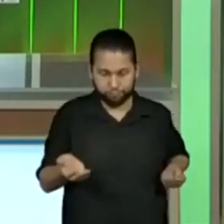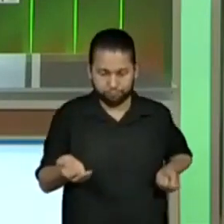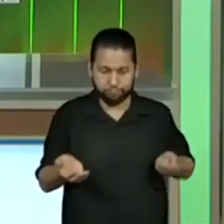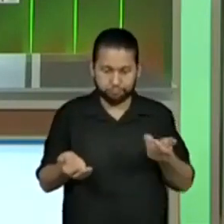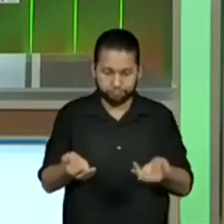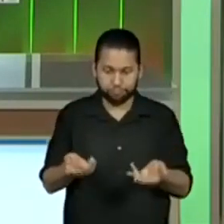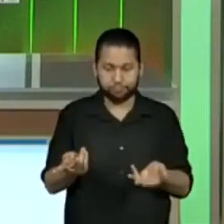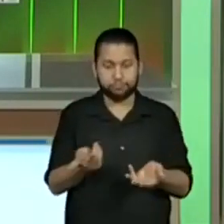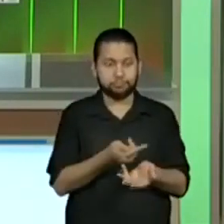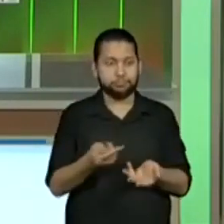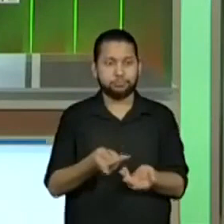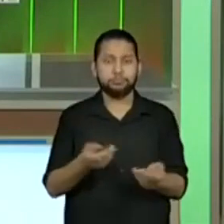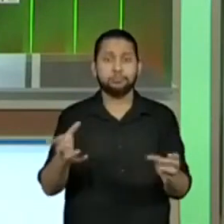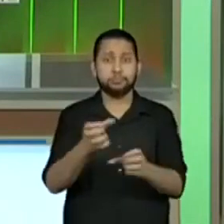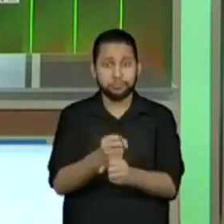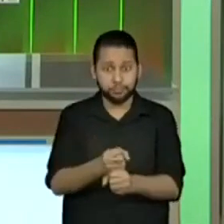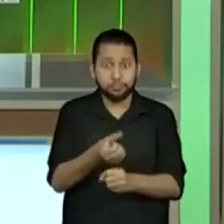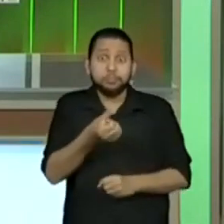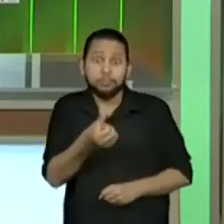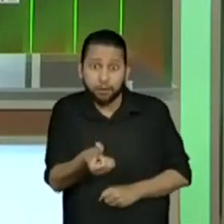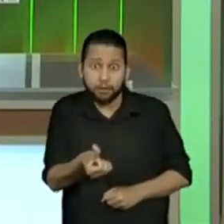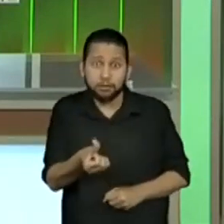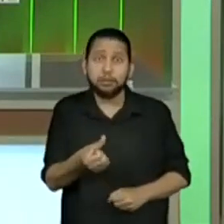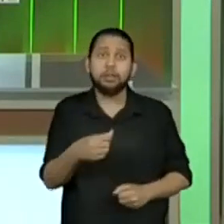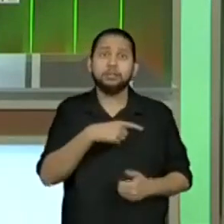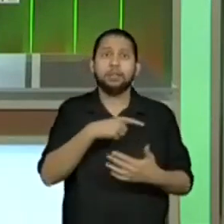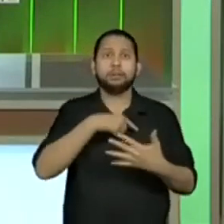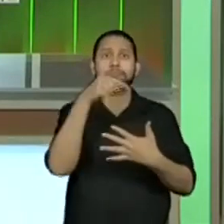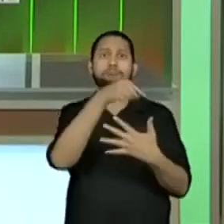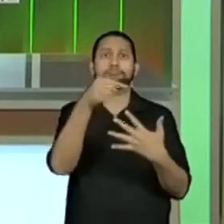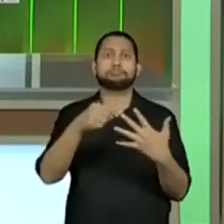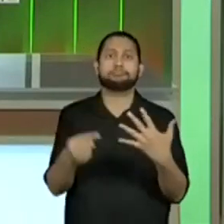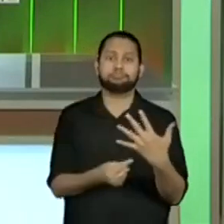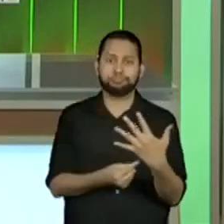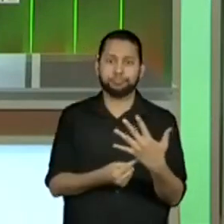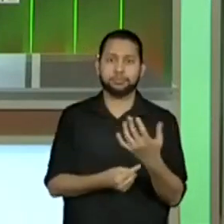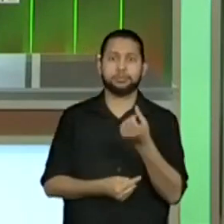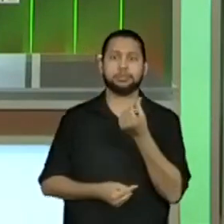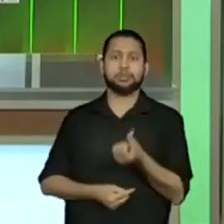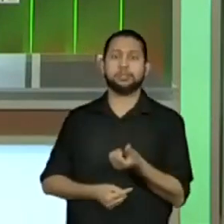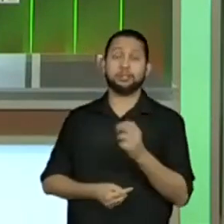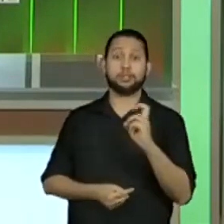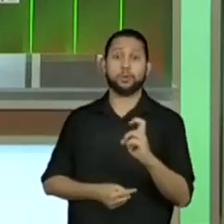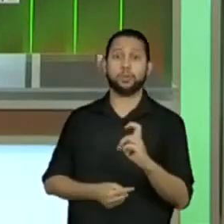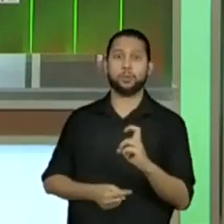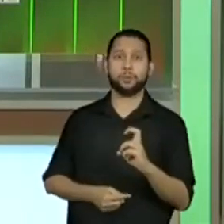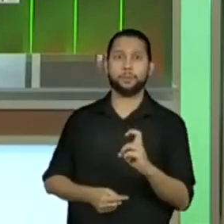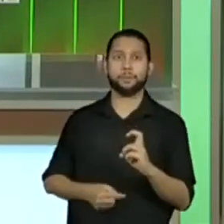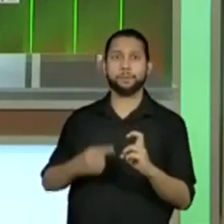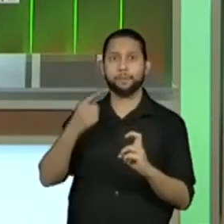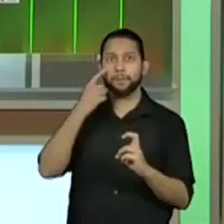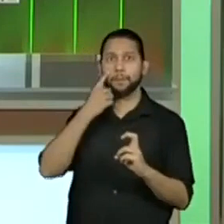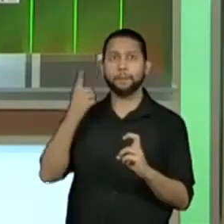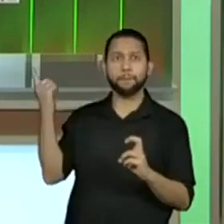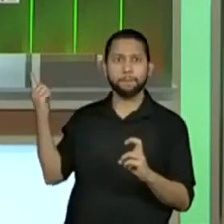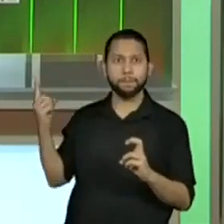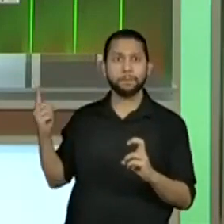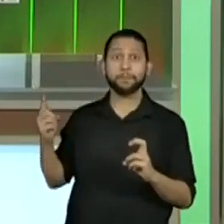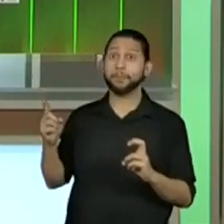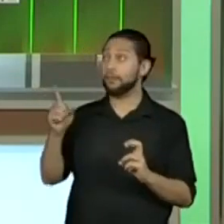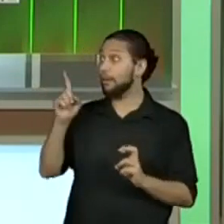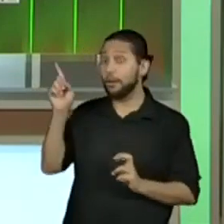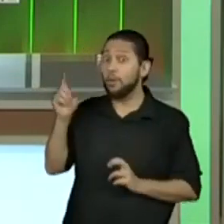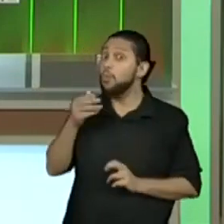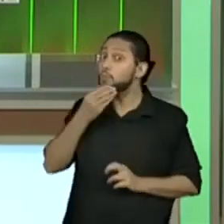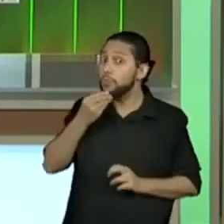então, em que o Alain pontuaria. Então, são essas combinações que vão